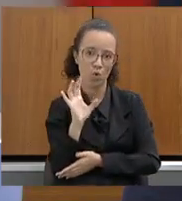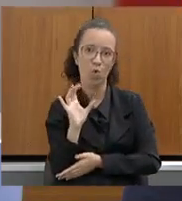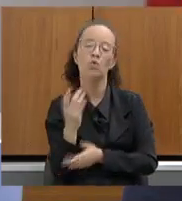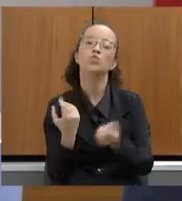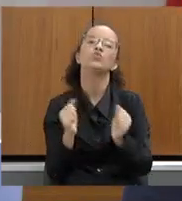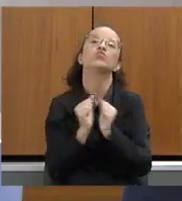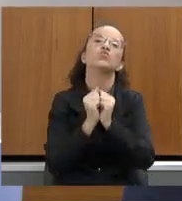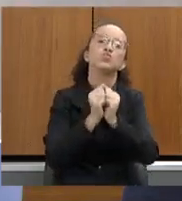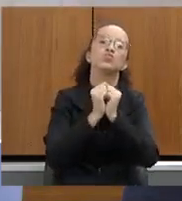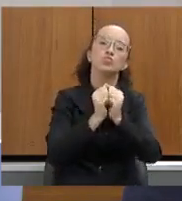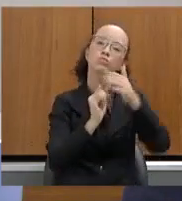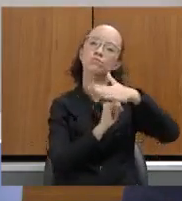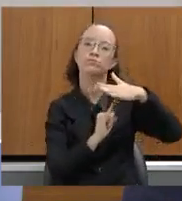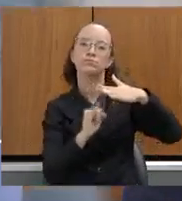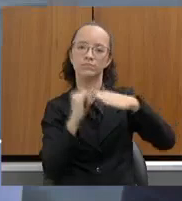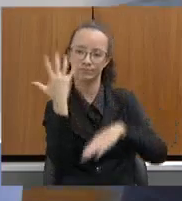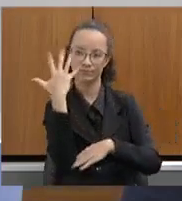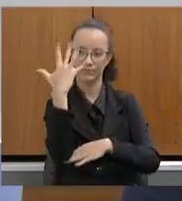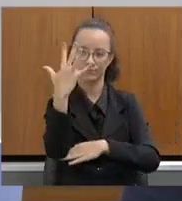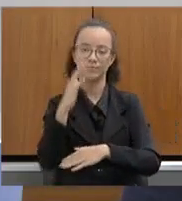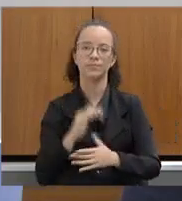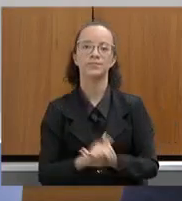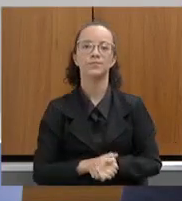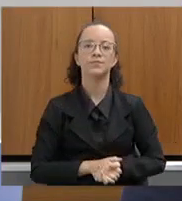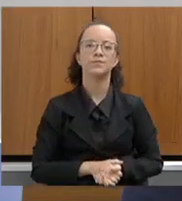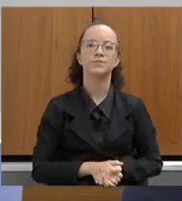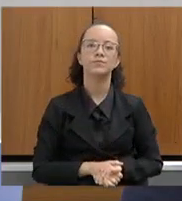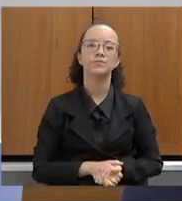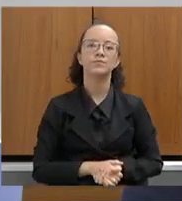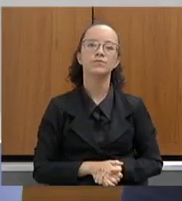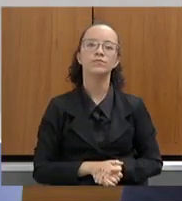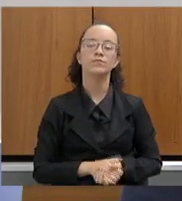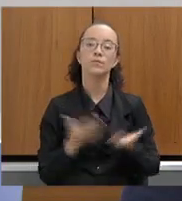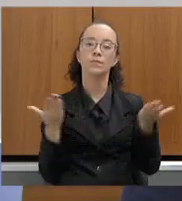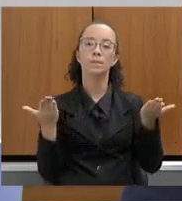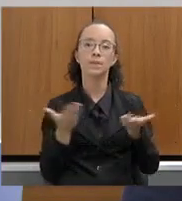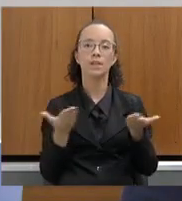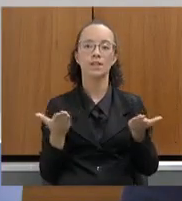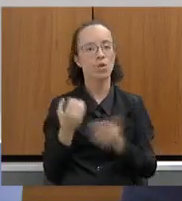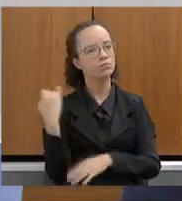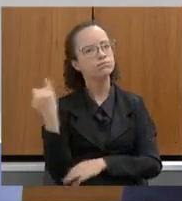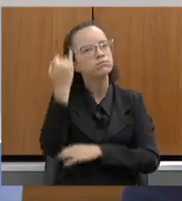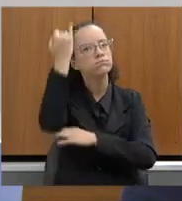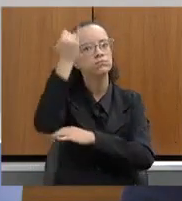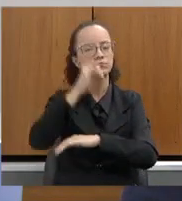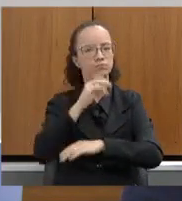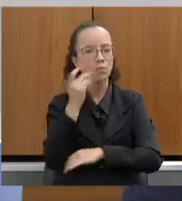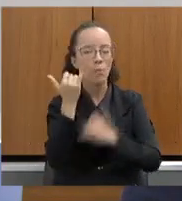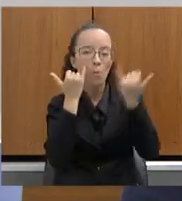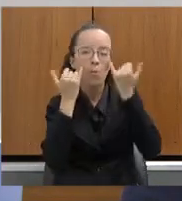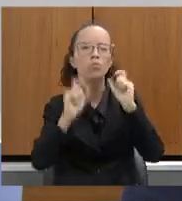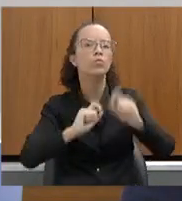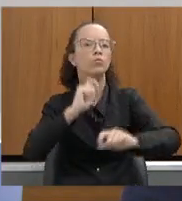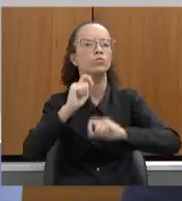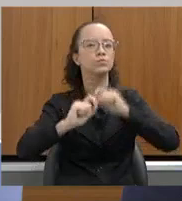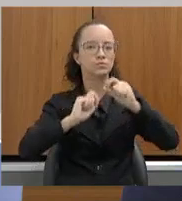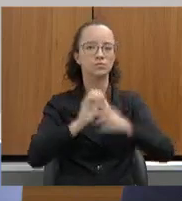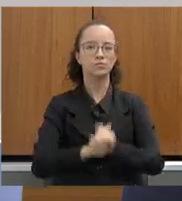Fundação Estadual do Meio Ambiente. Pode passar, favor. Agora, uma importante informação é que desses